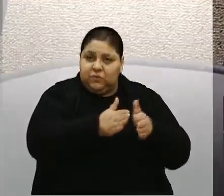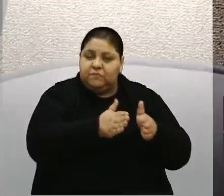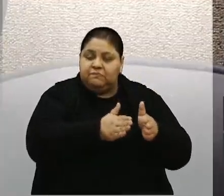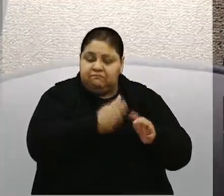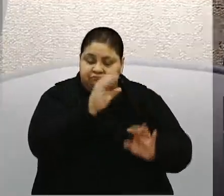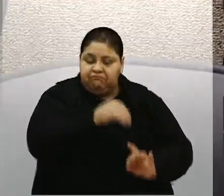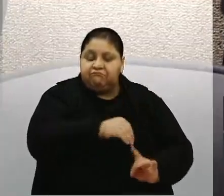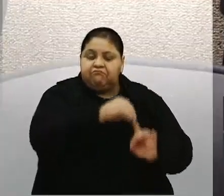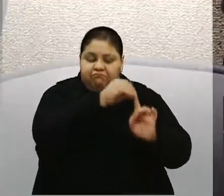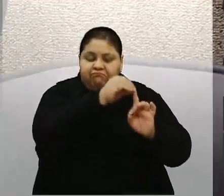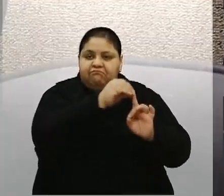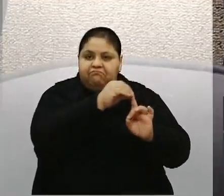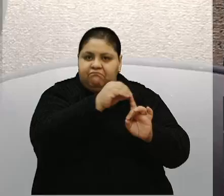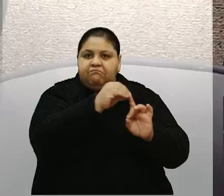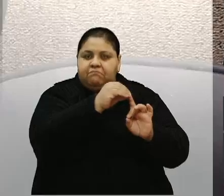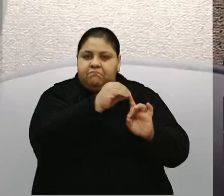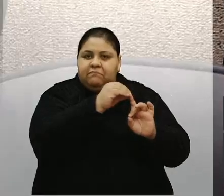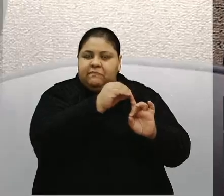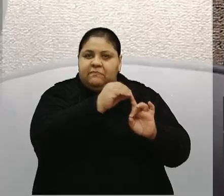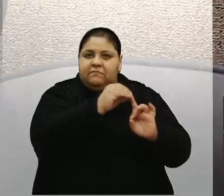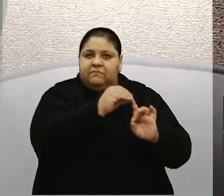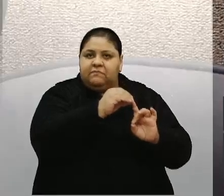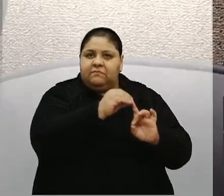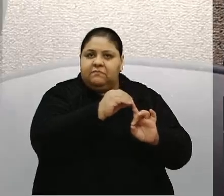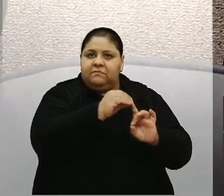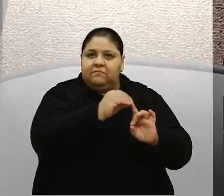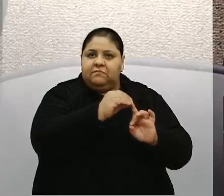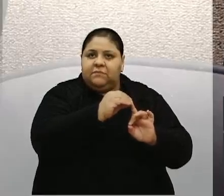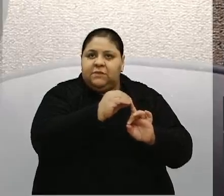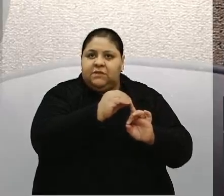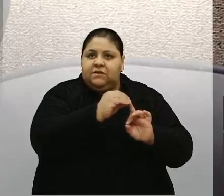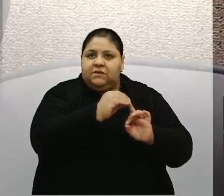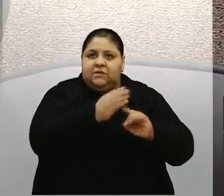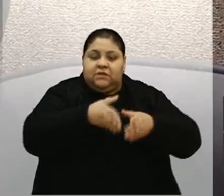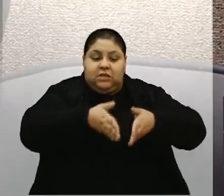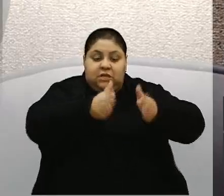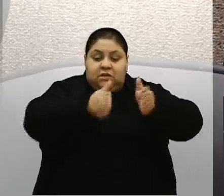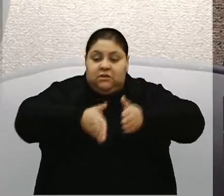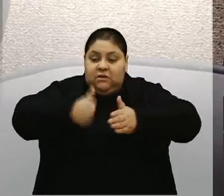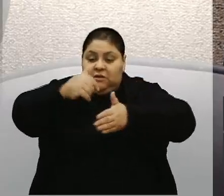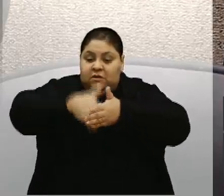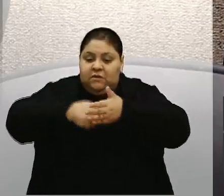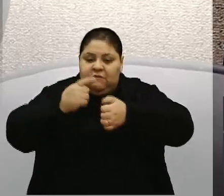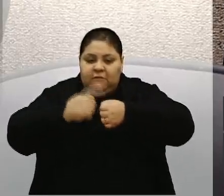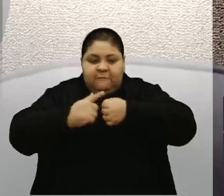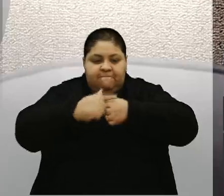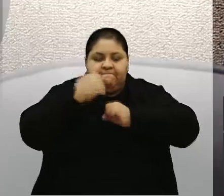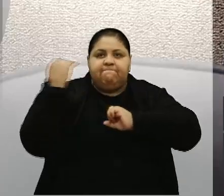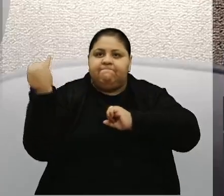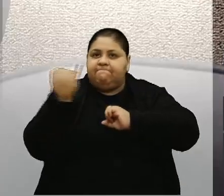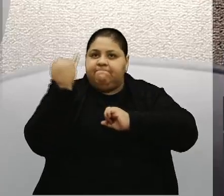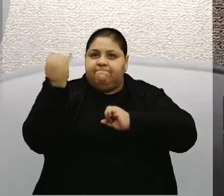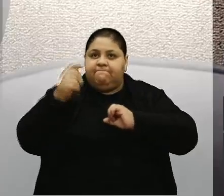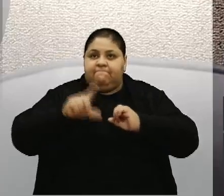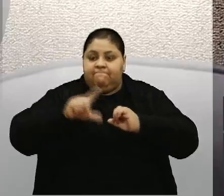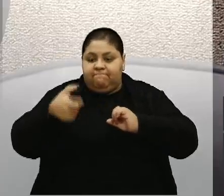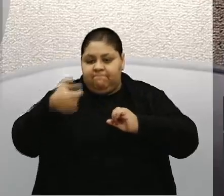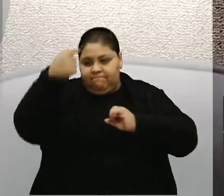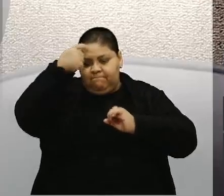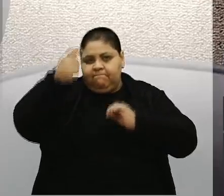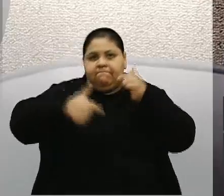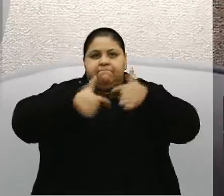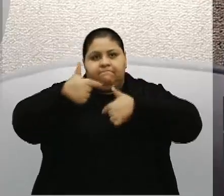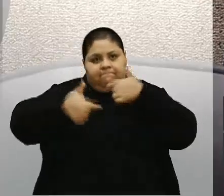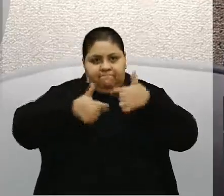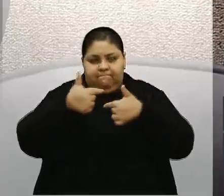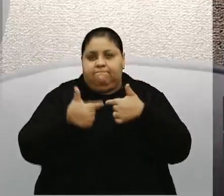principalmente no que diz respeito às vias dentro da nossa cidade. Então é importante a gente ter essa consciência e trabalhar sobre